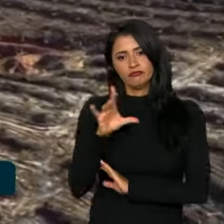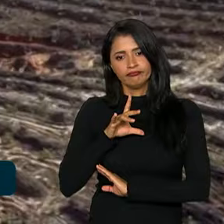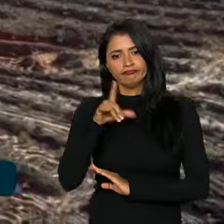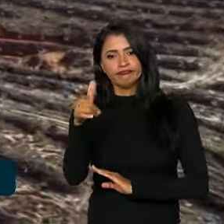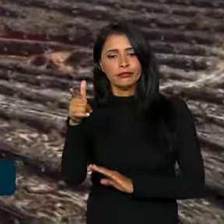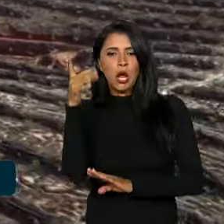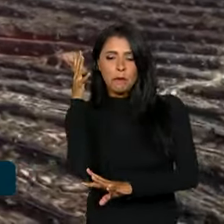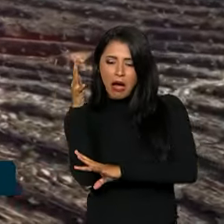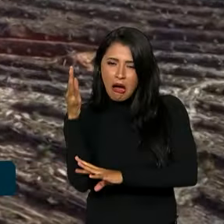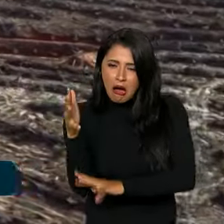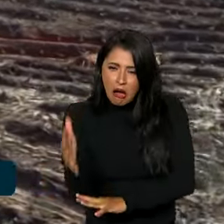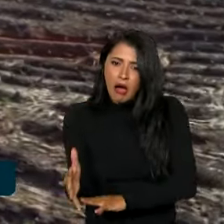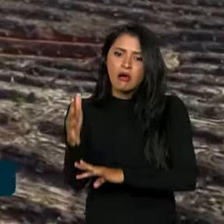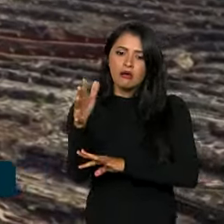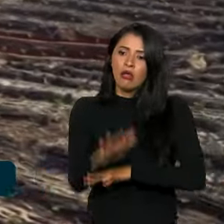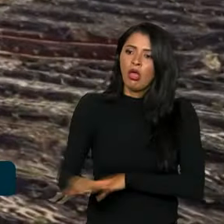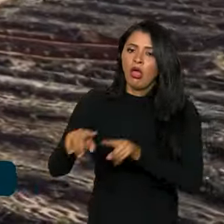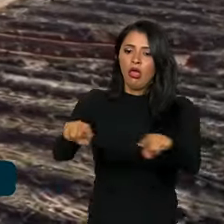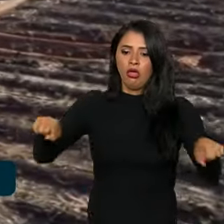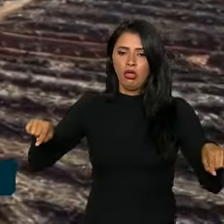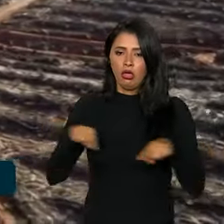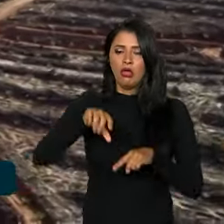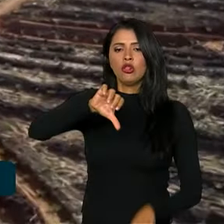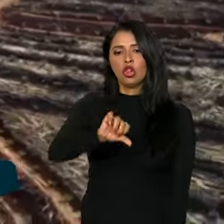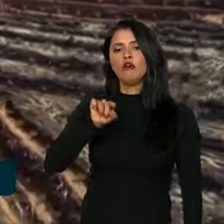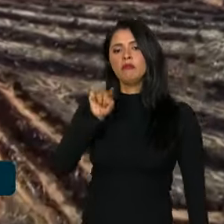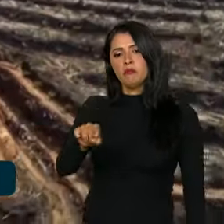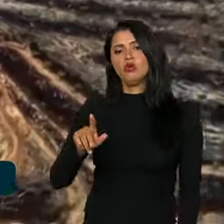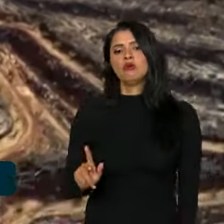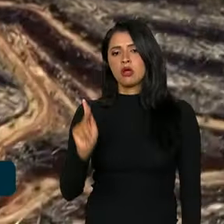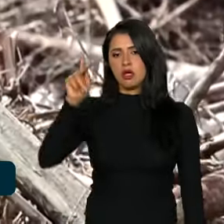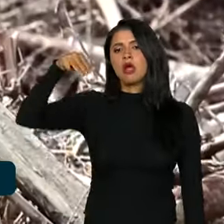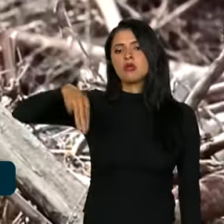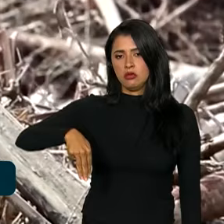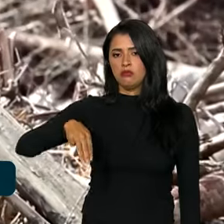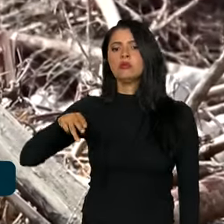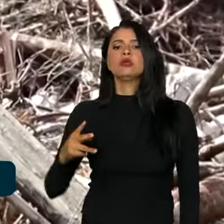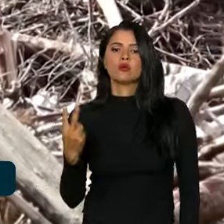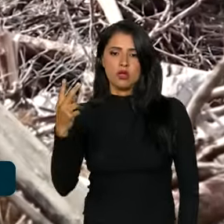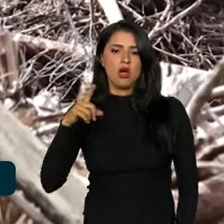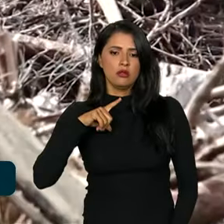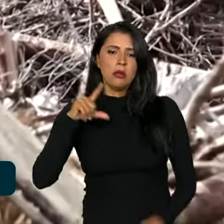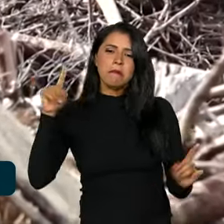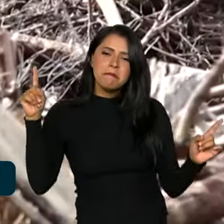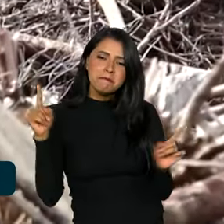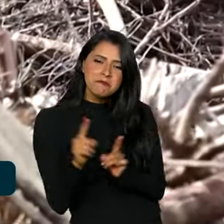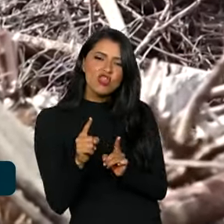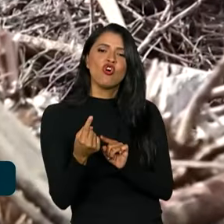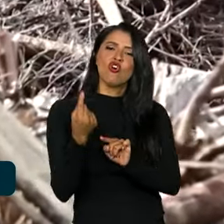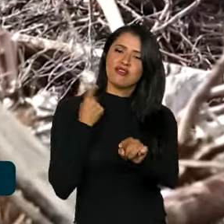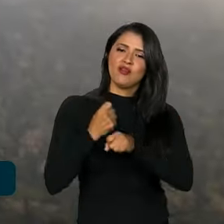corte de árvores alcançou uma área física de 9 mil quilômetros quadrados, menor índice desde